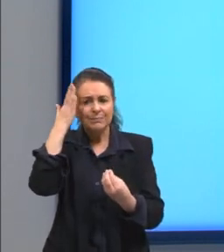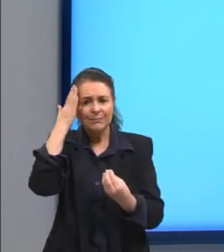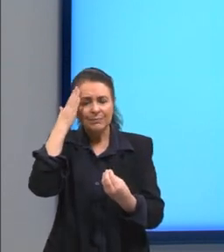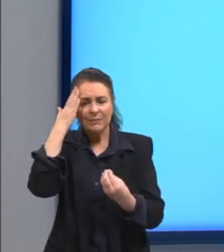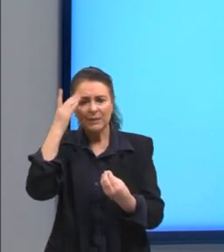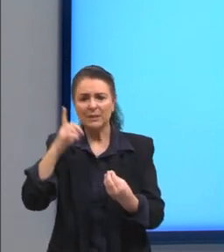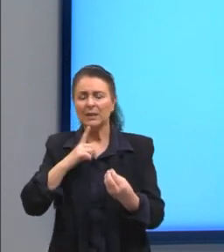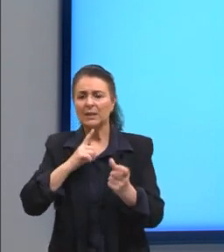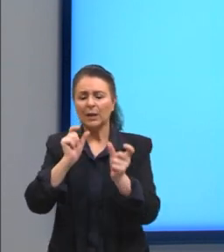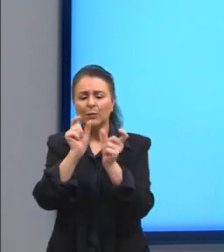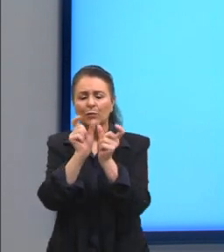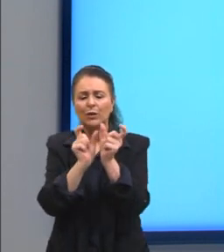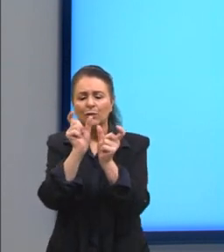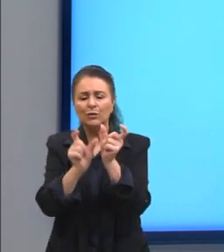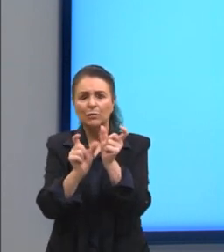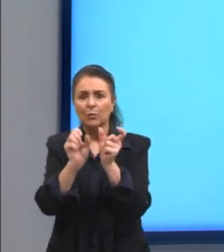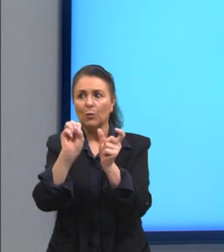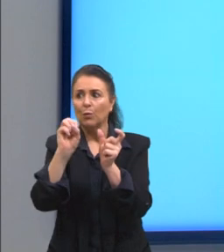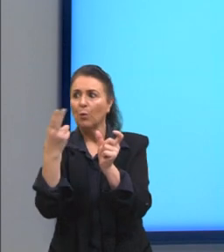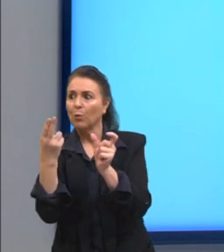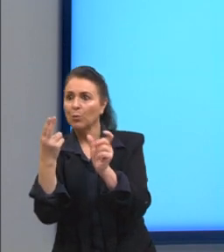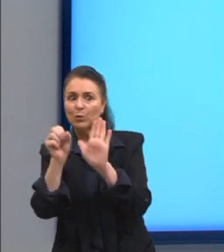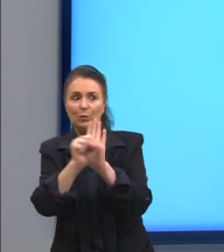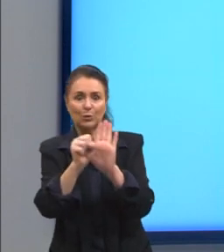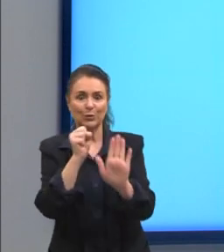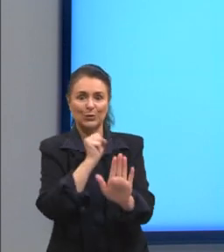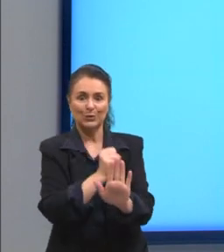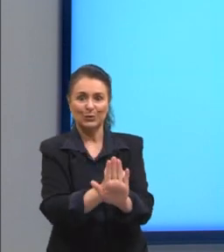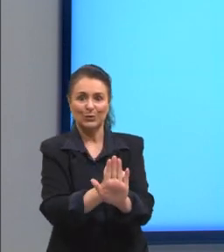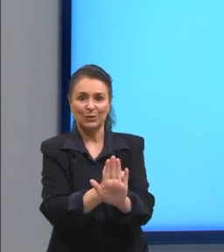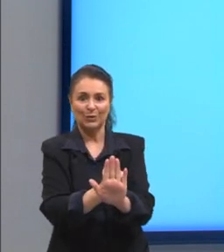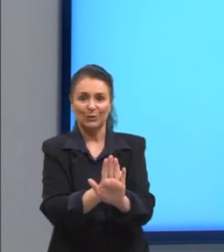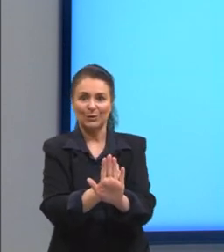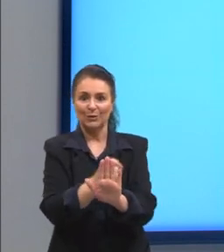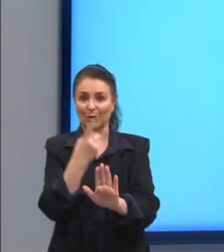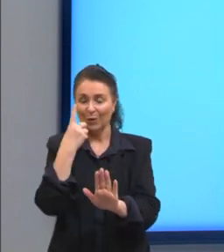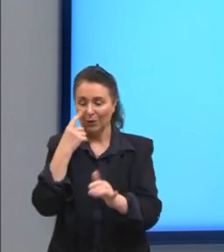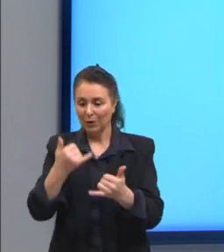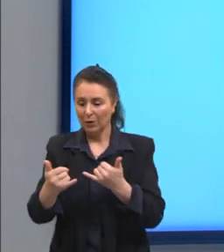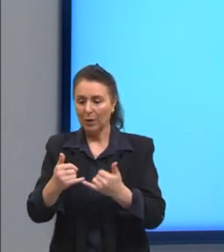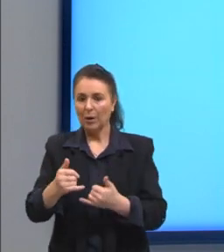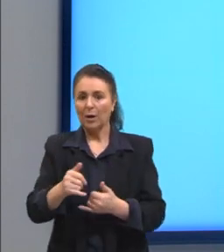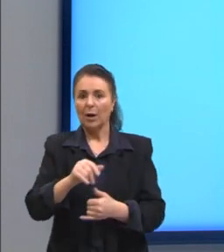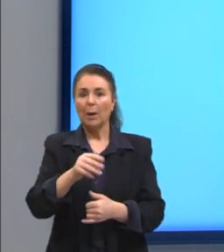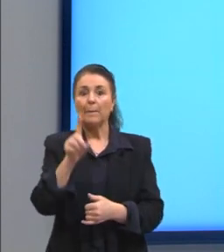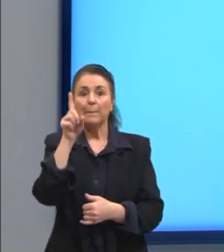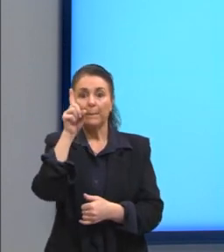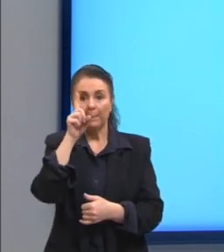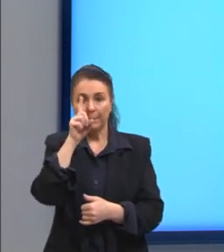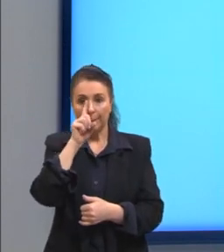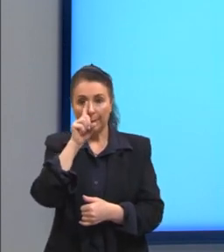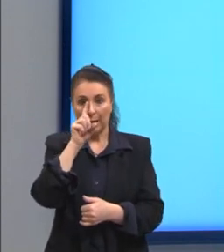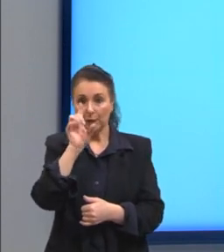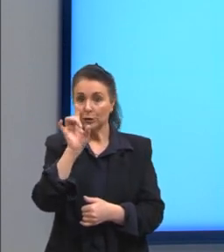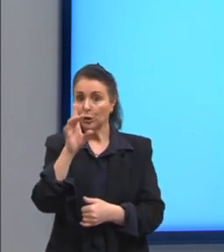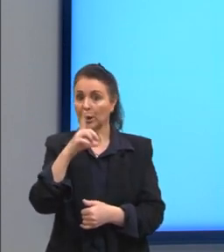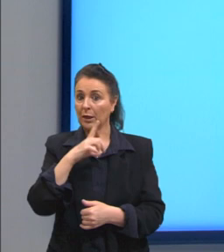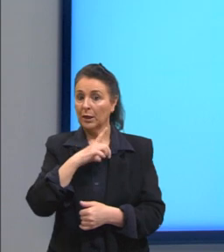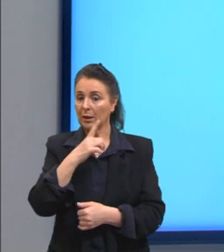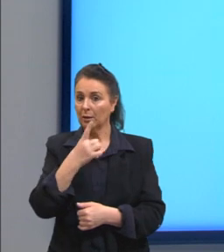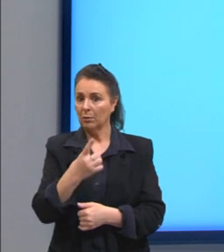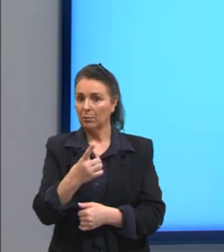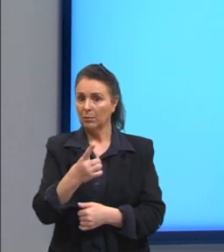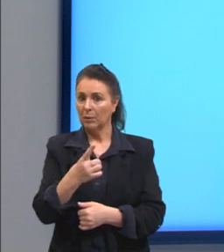vocativo ou um sujeito? Olhem um exemplo. Mãe só tem uma. E mãe